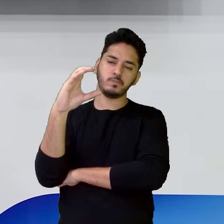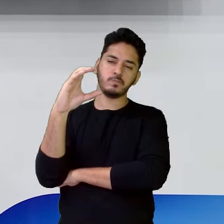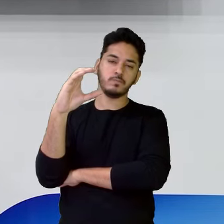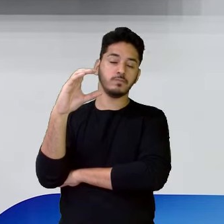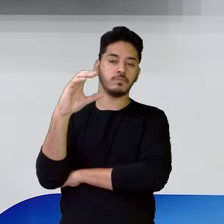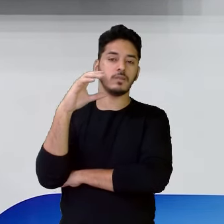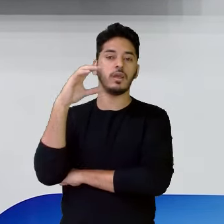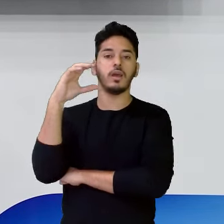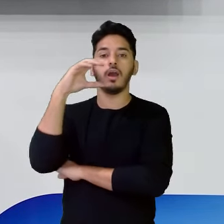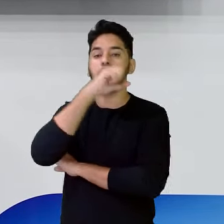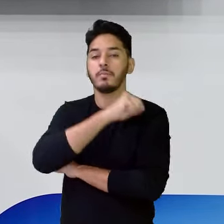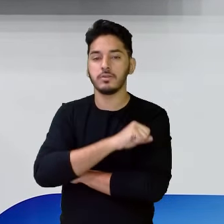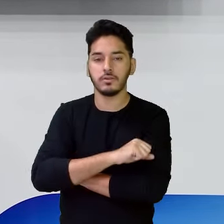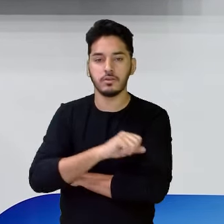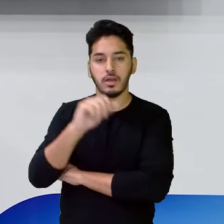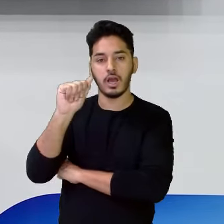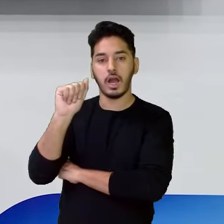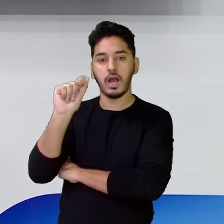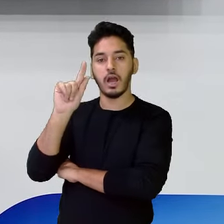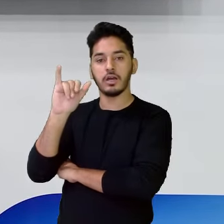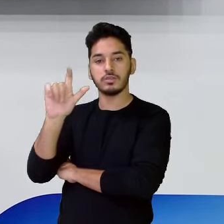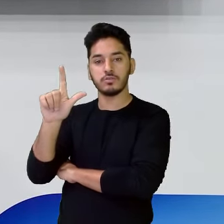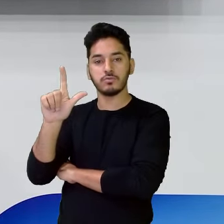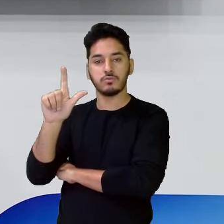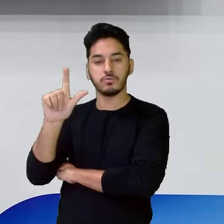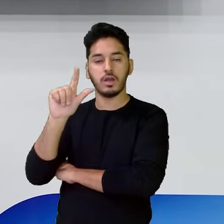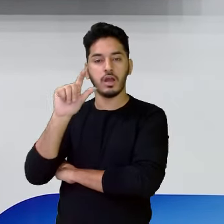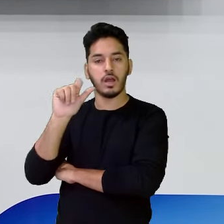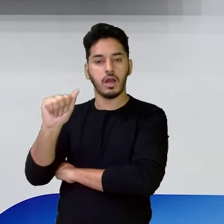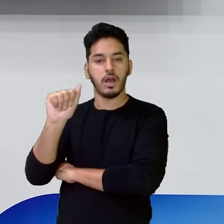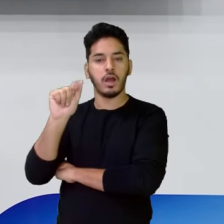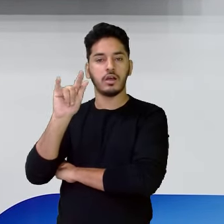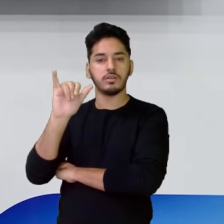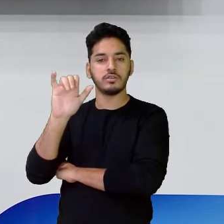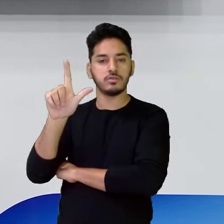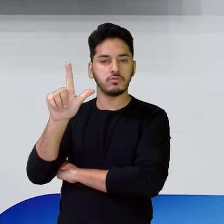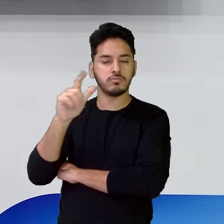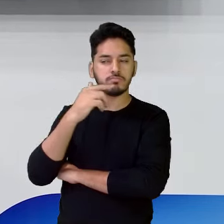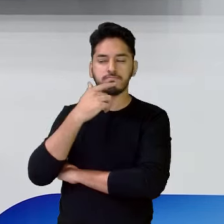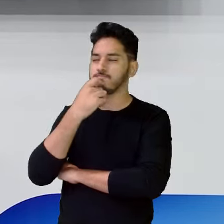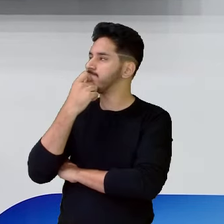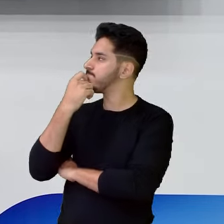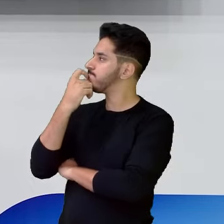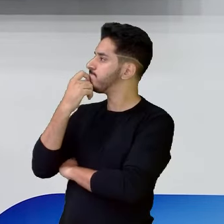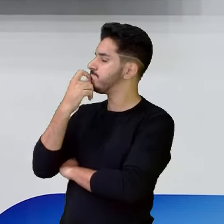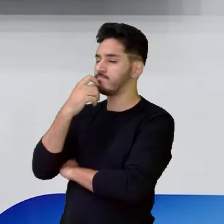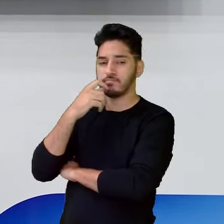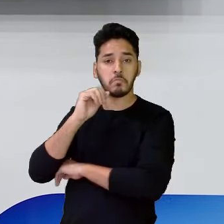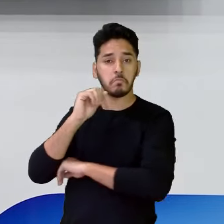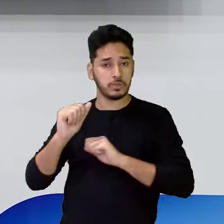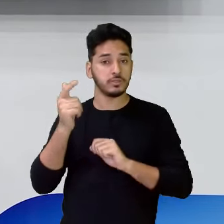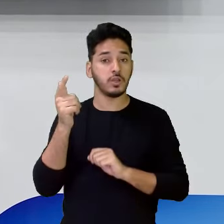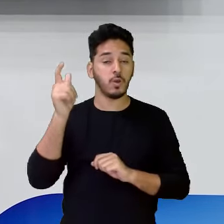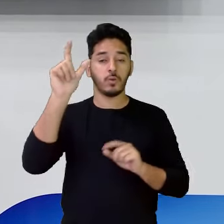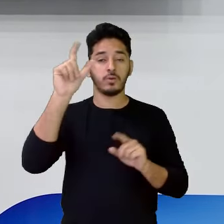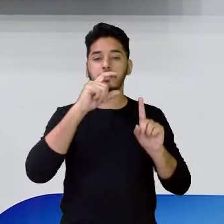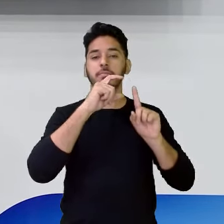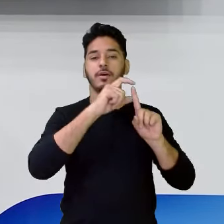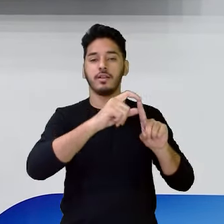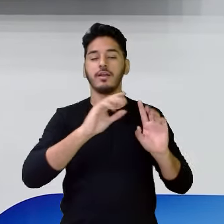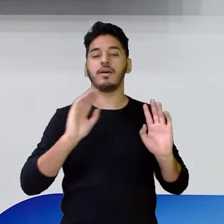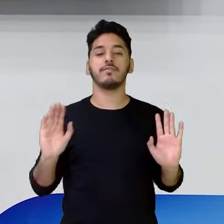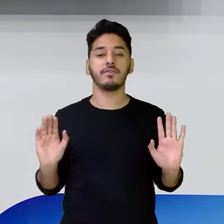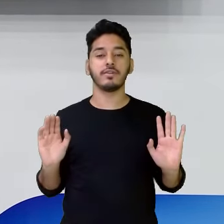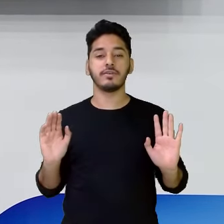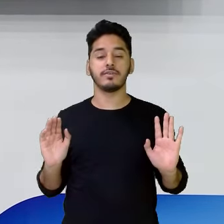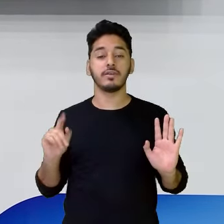Hágio. Com A. O A eu poderia também. O T eu poderia também me referir a outra palavra. Isso é